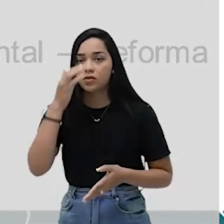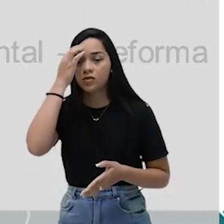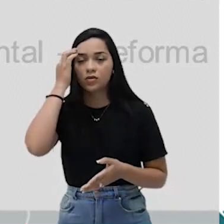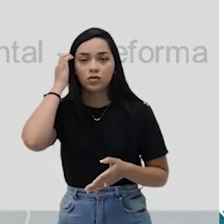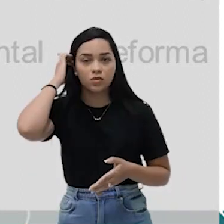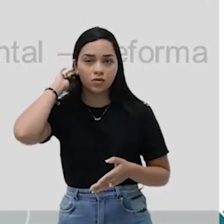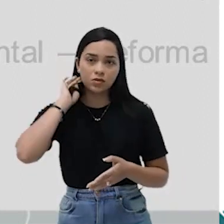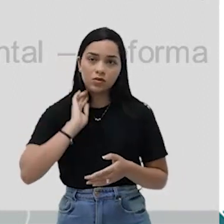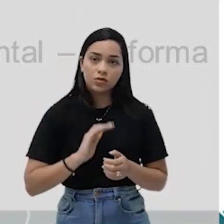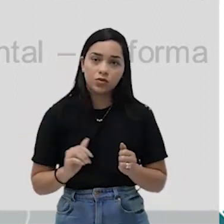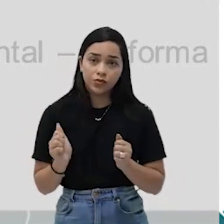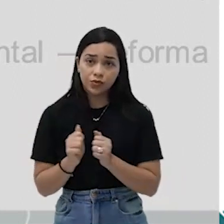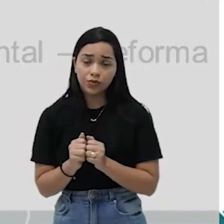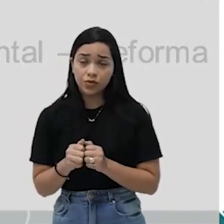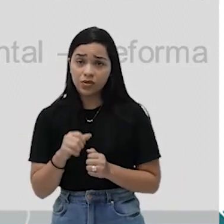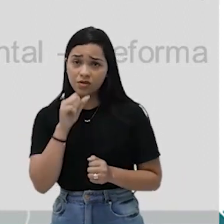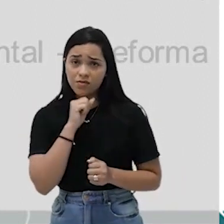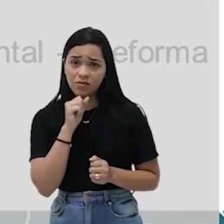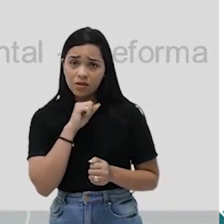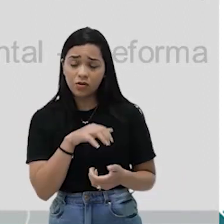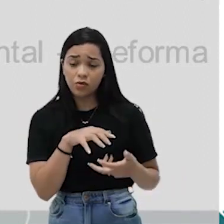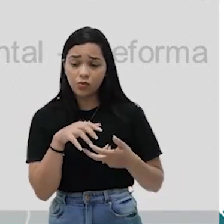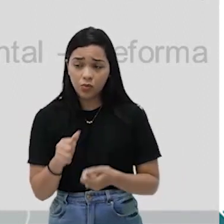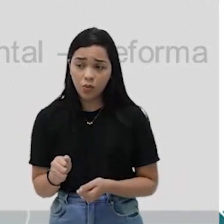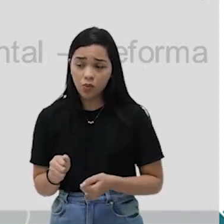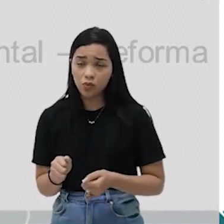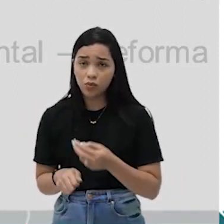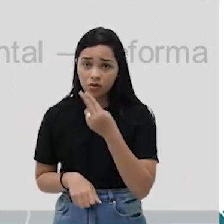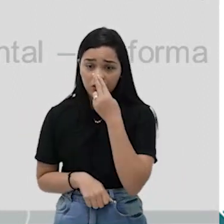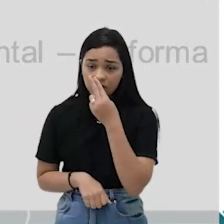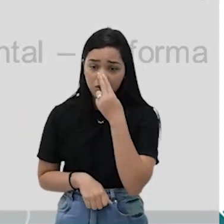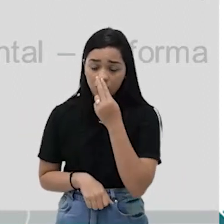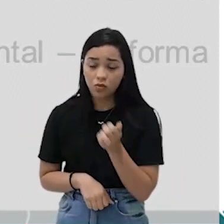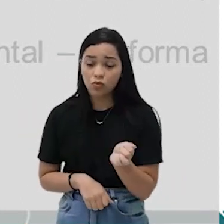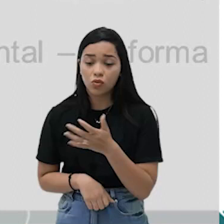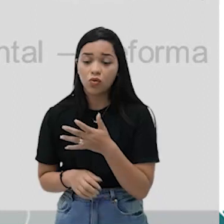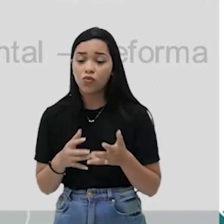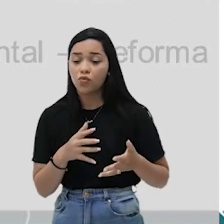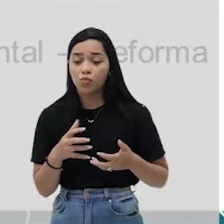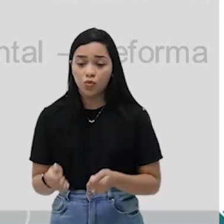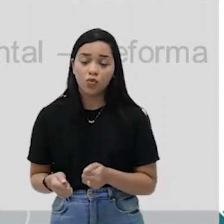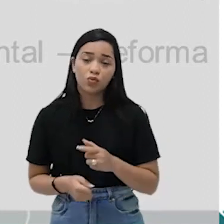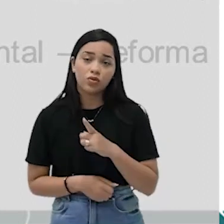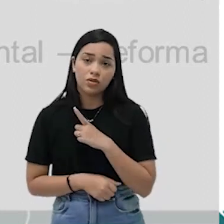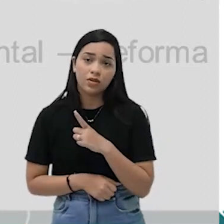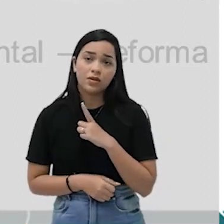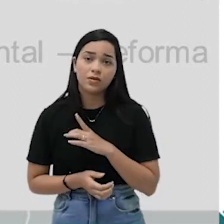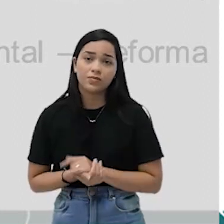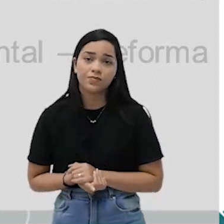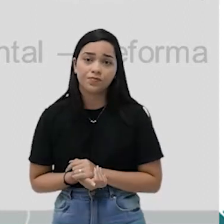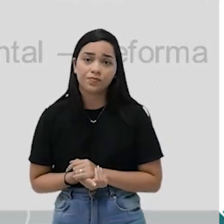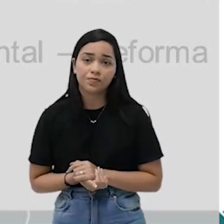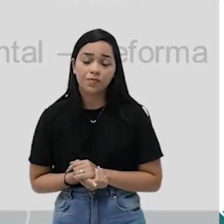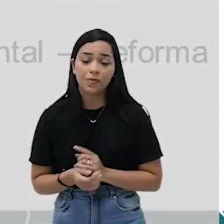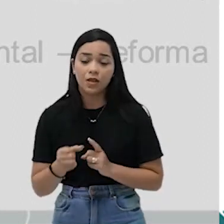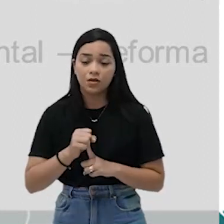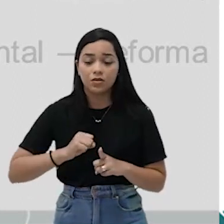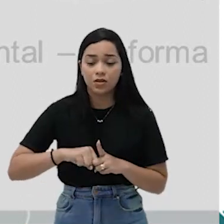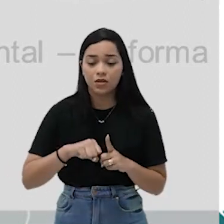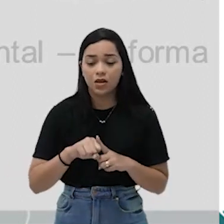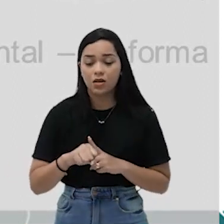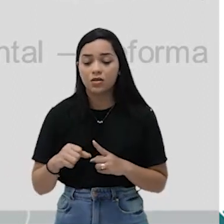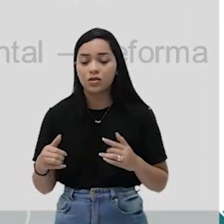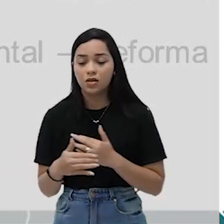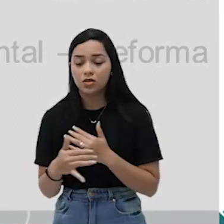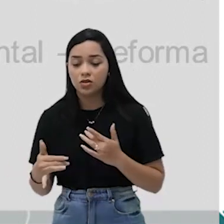daí, o encontro desse velho mundo europeu, cristão, com o novo mundo, do continente americano, das sociedades nativas.